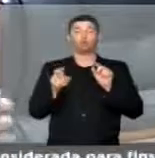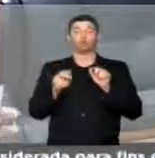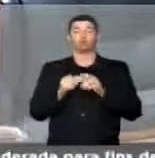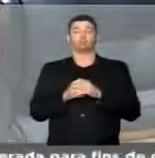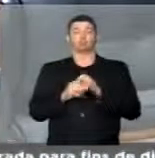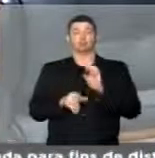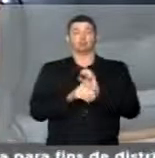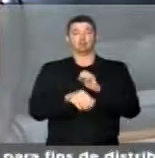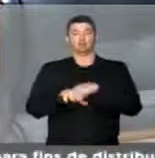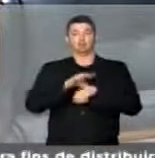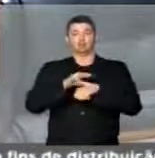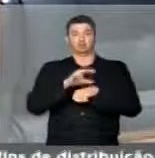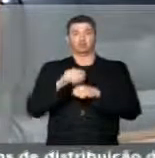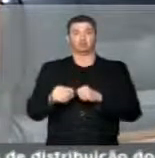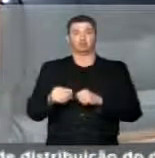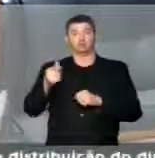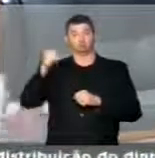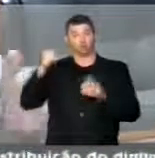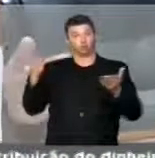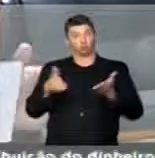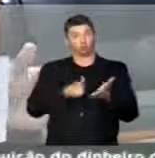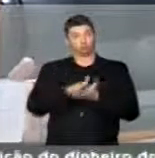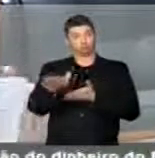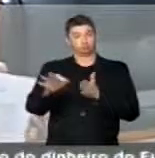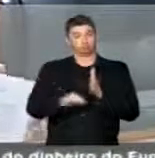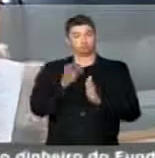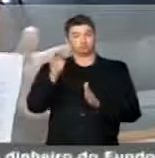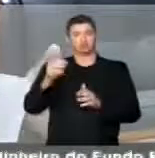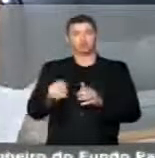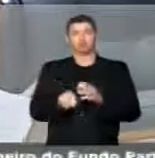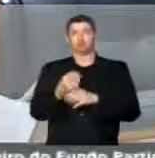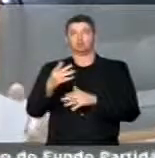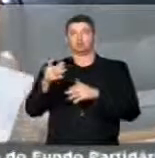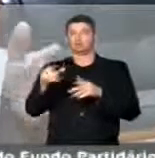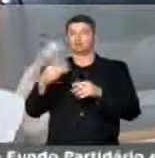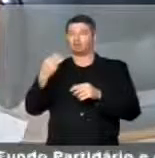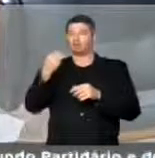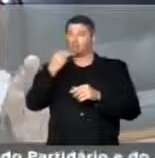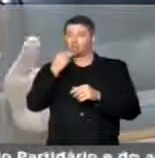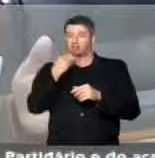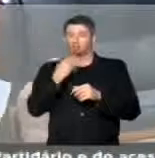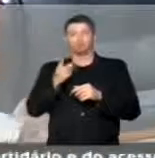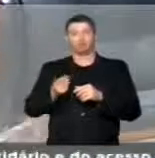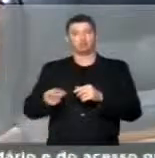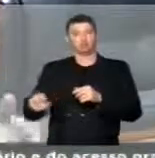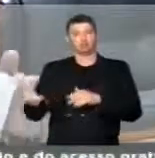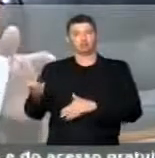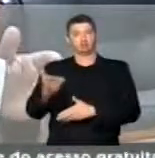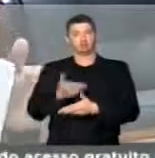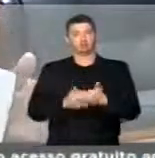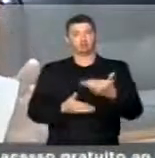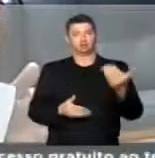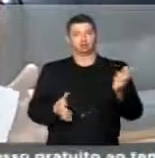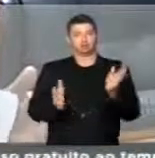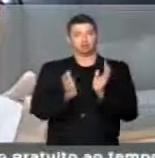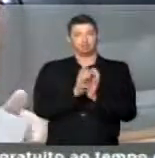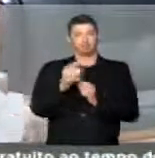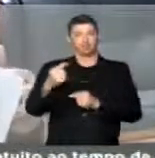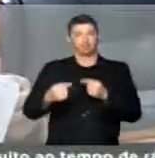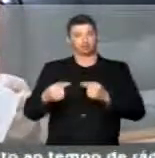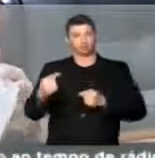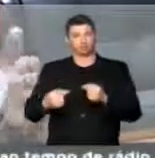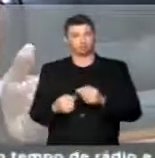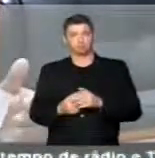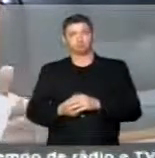emenda constitucional promulgada hoje, criando essa janela permanente de transferências partidárias,